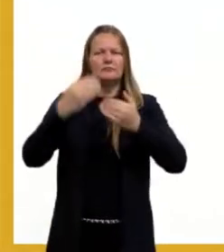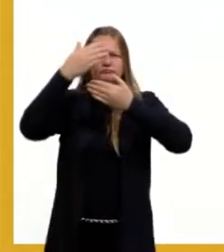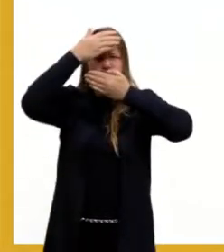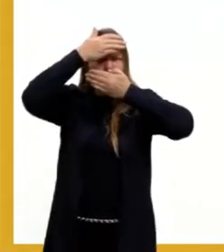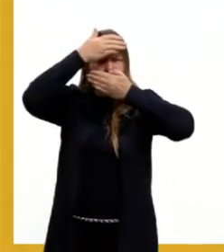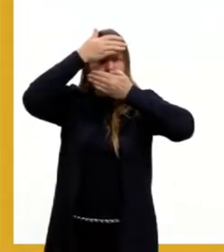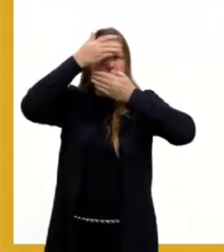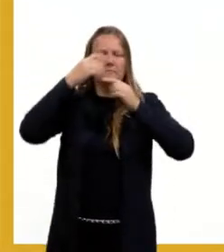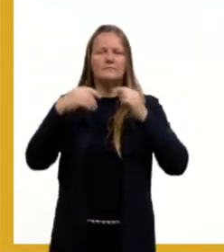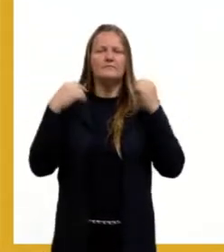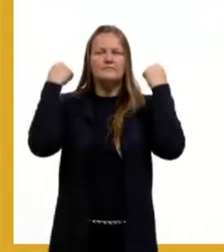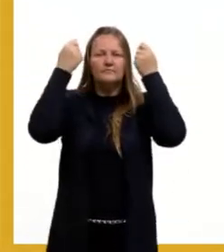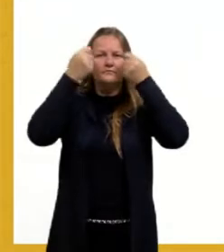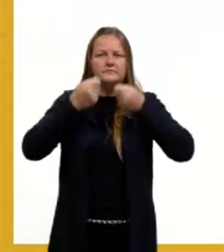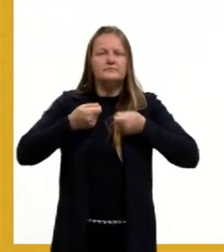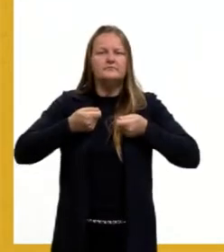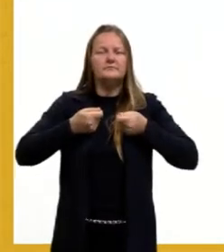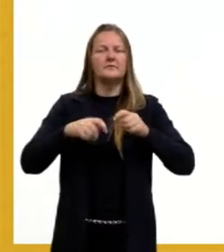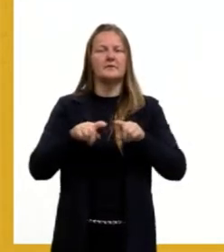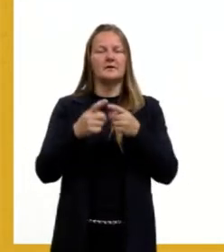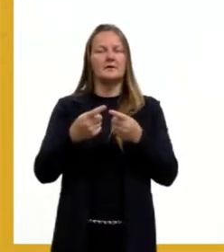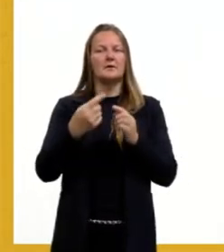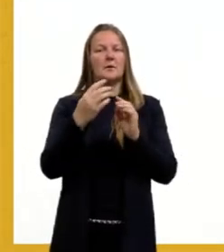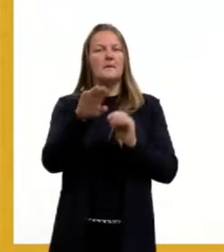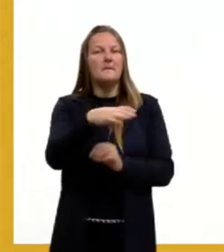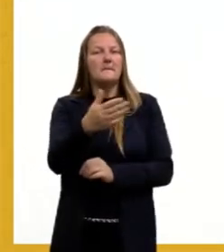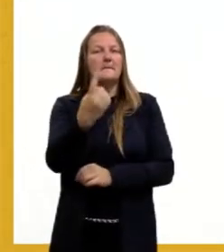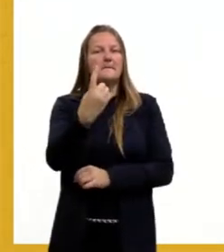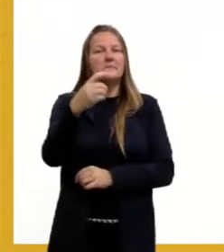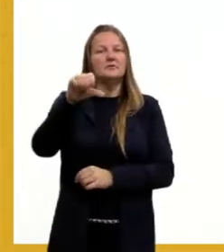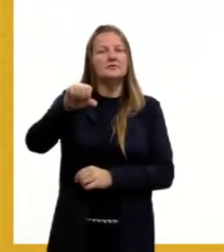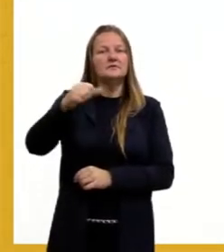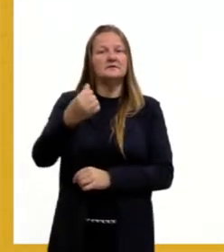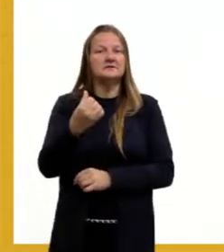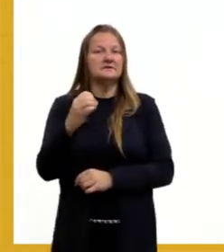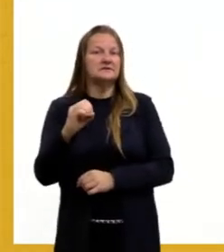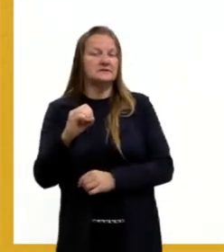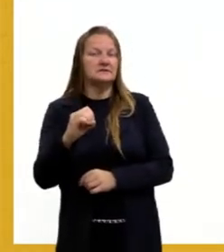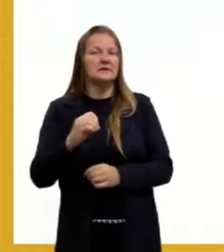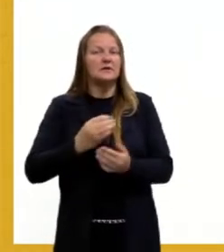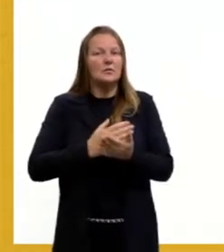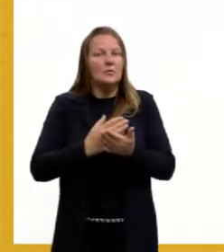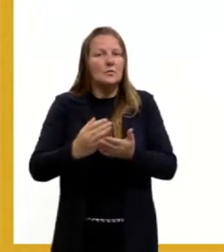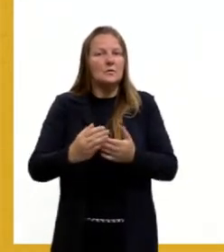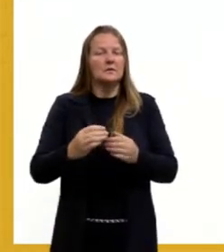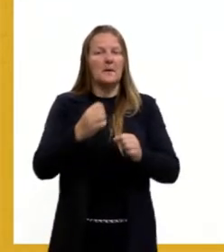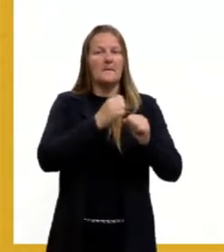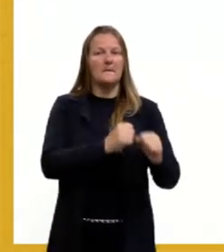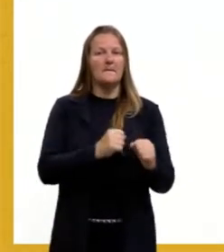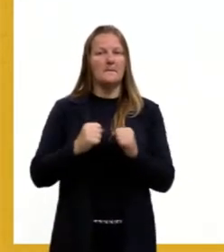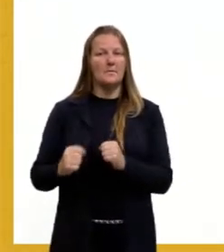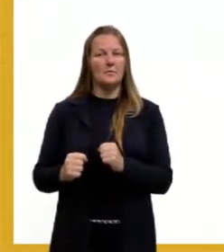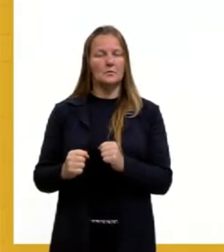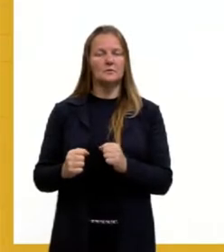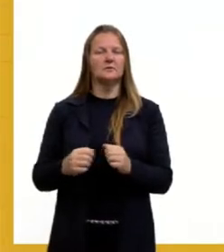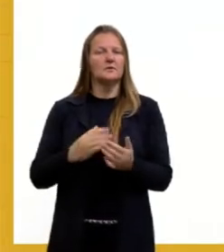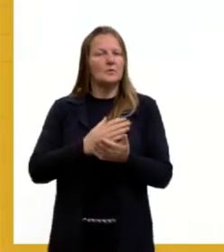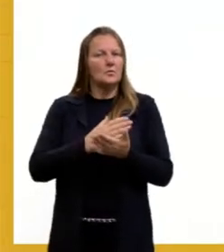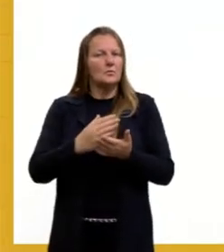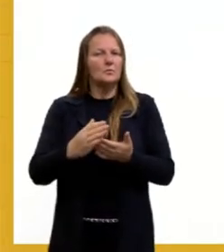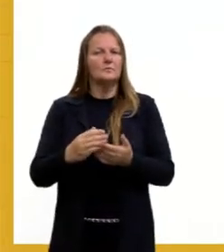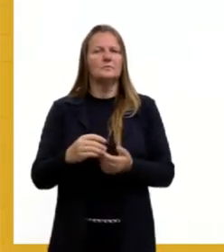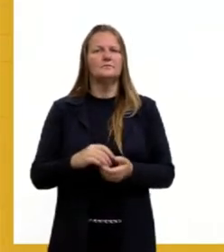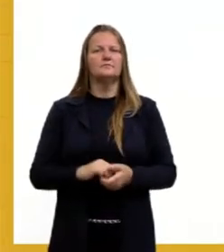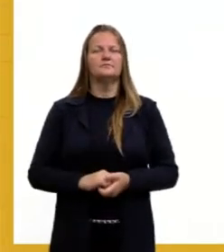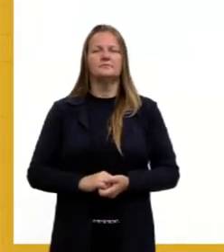então na década de 60, entra, né, no poder, essa galera, né, dos ayatolás, principalmente o ayatolá